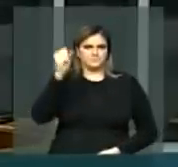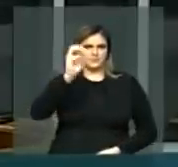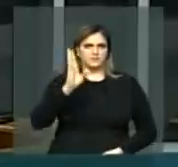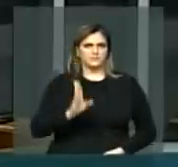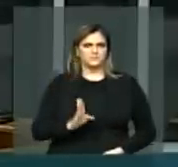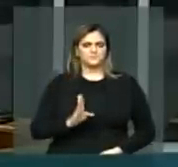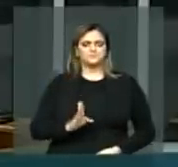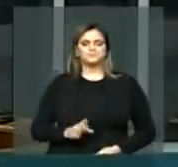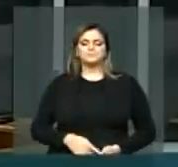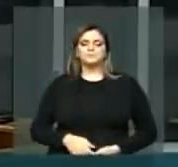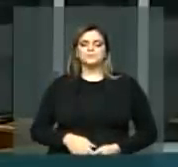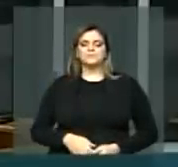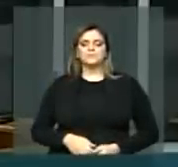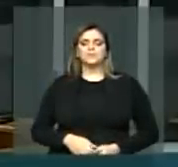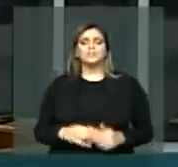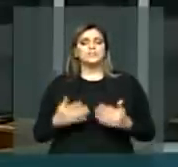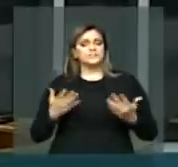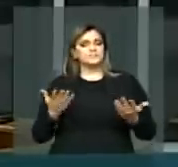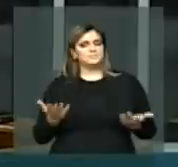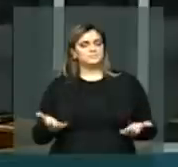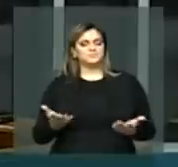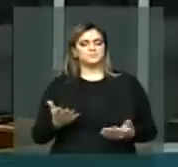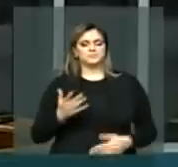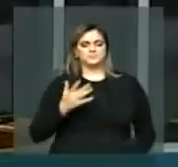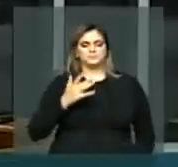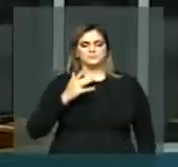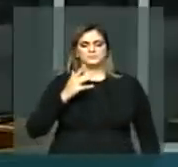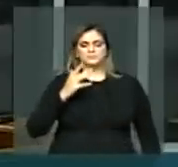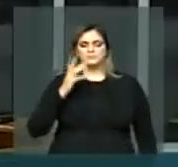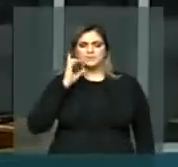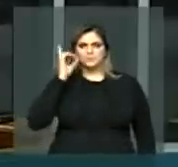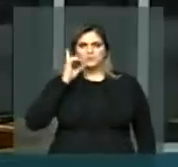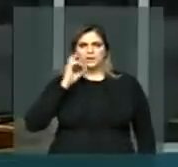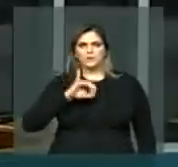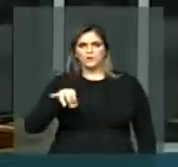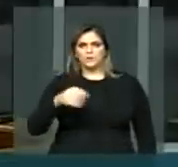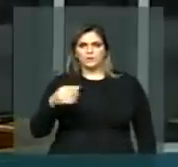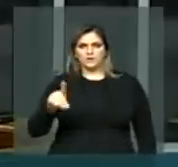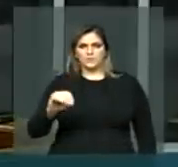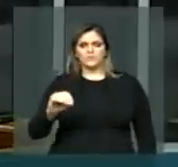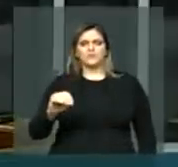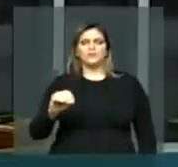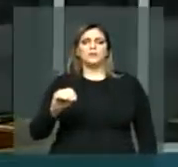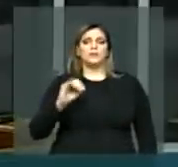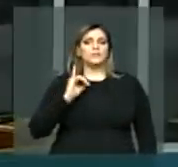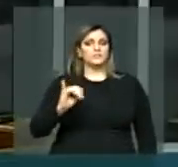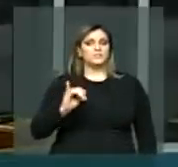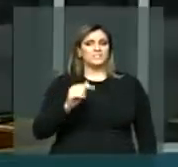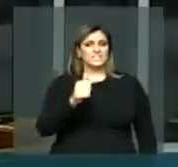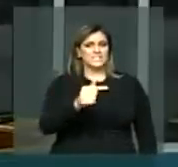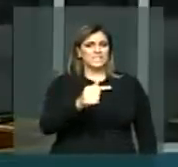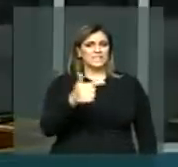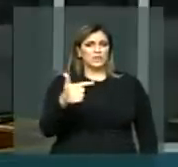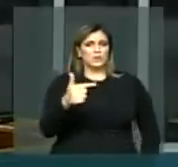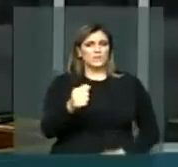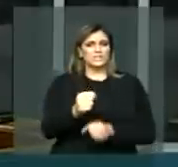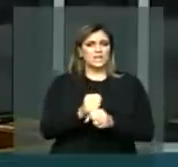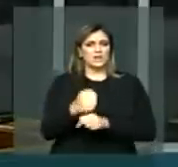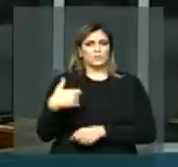Portanto, nós estamos falando, deputado João Caldas, de um documento de 72 anos.